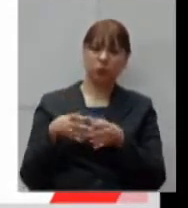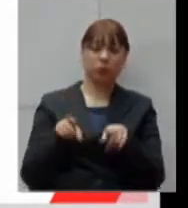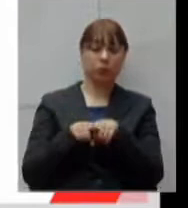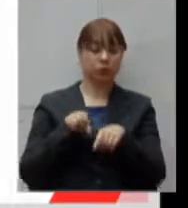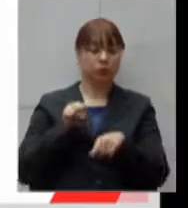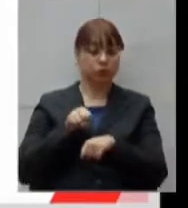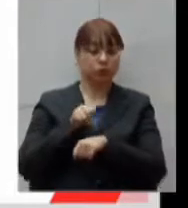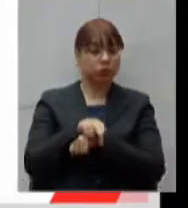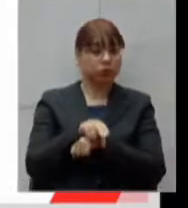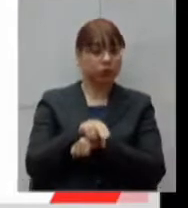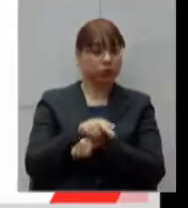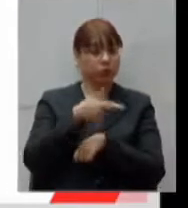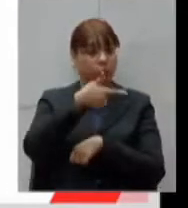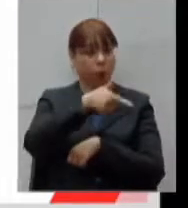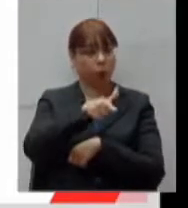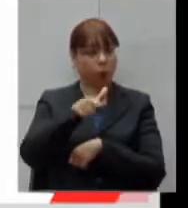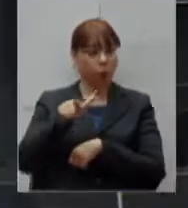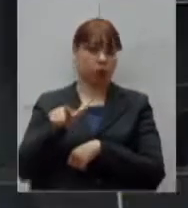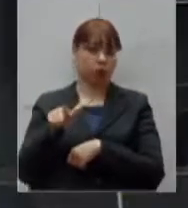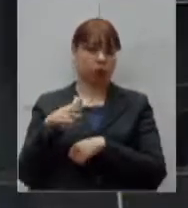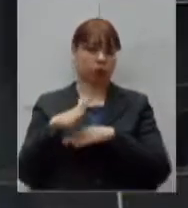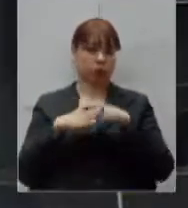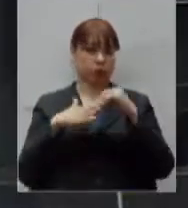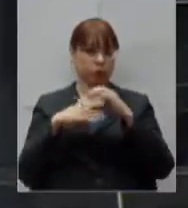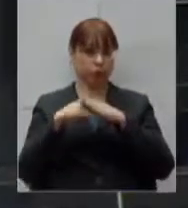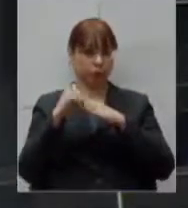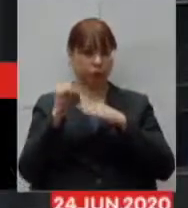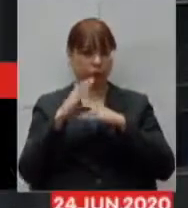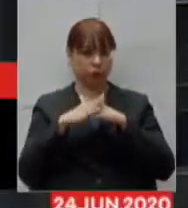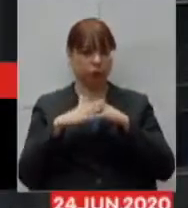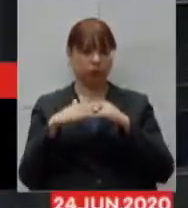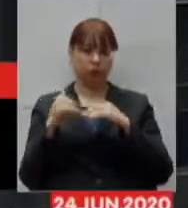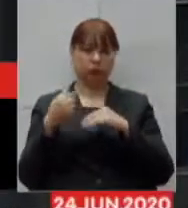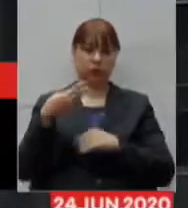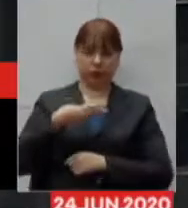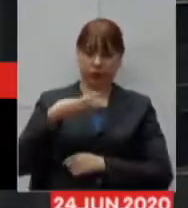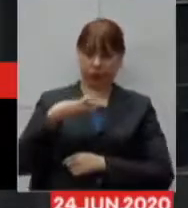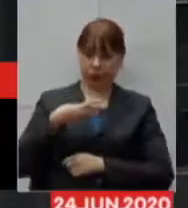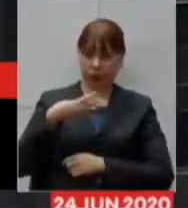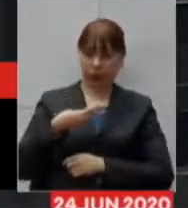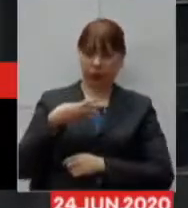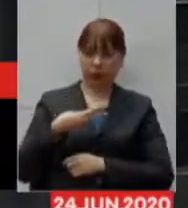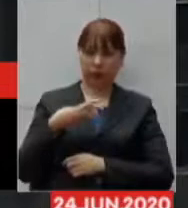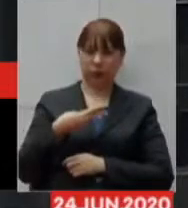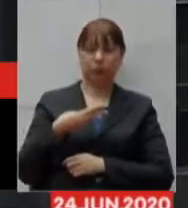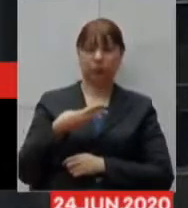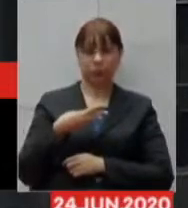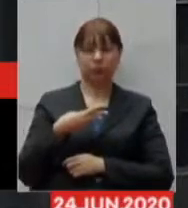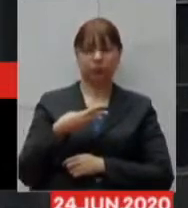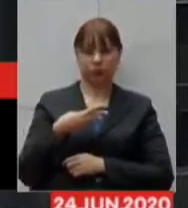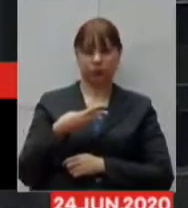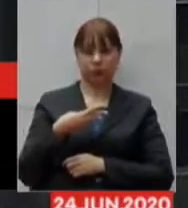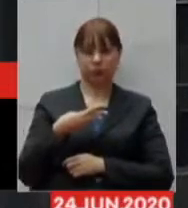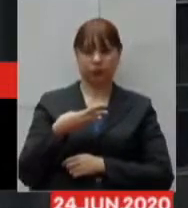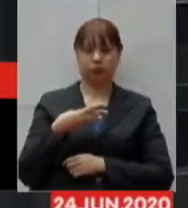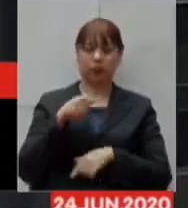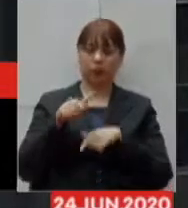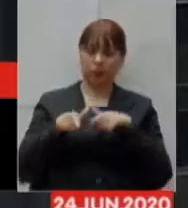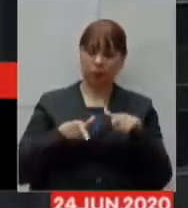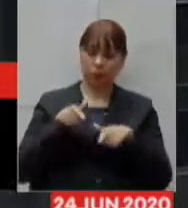através de uma prestadora de serviço mão de obra de terceiros para a